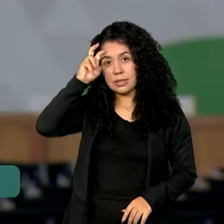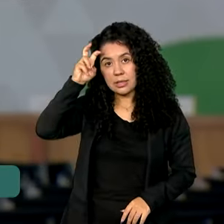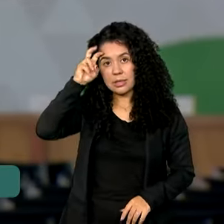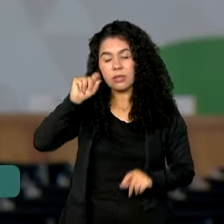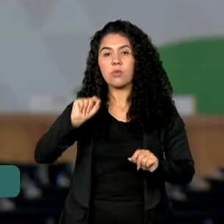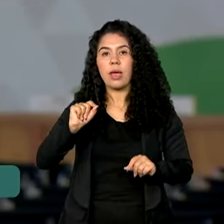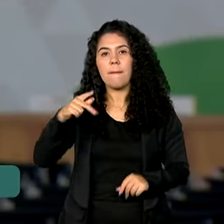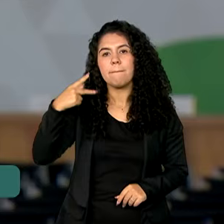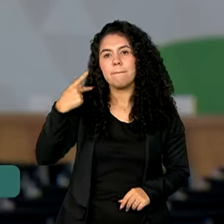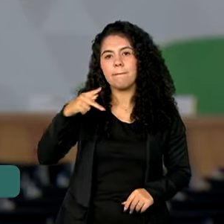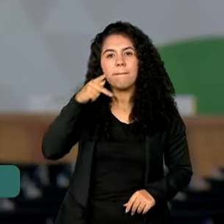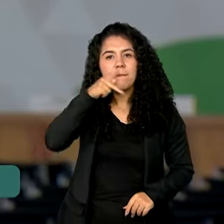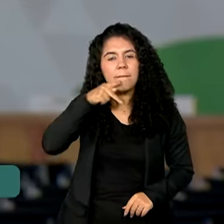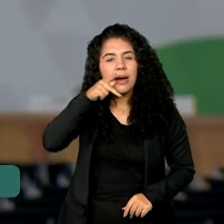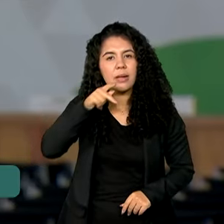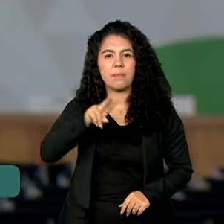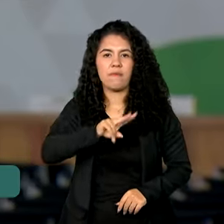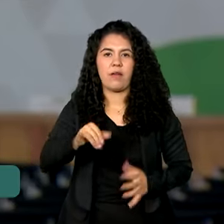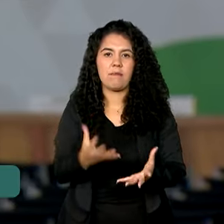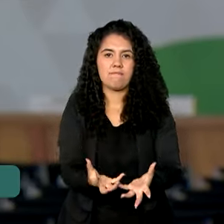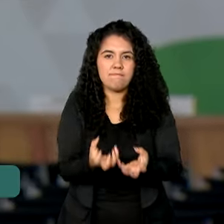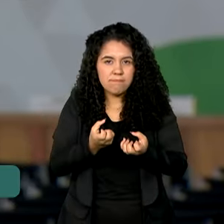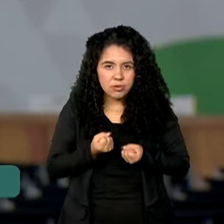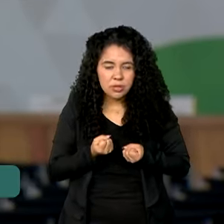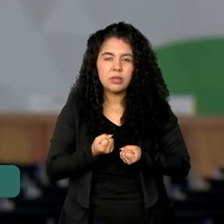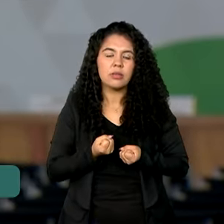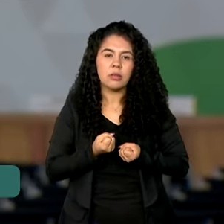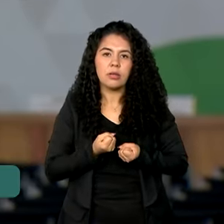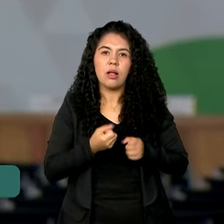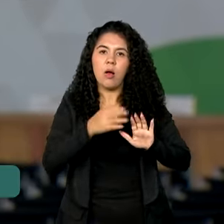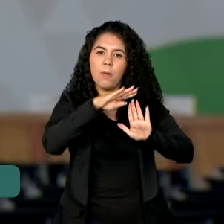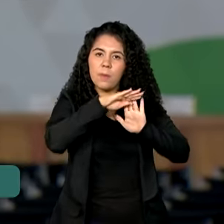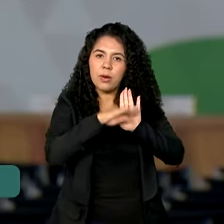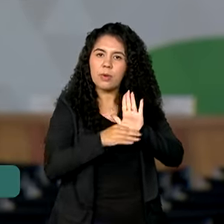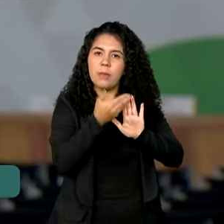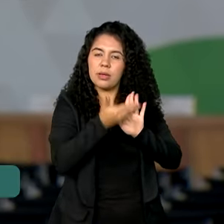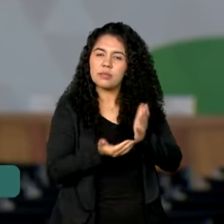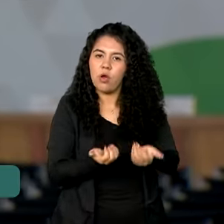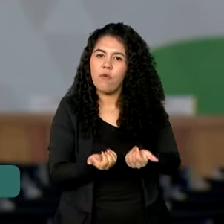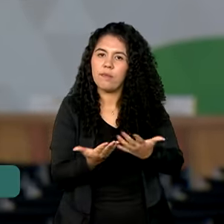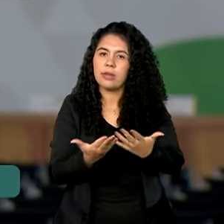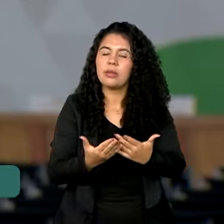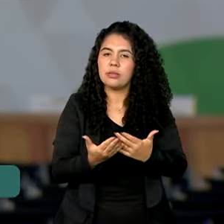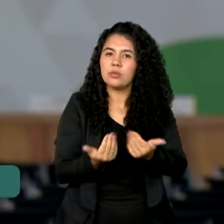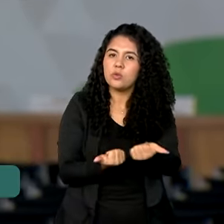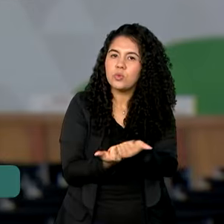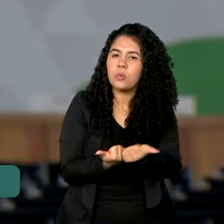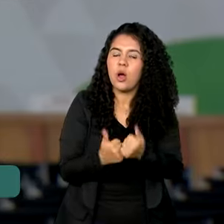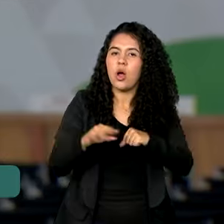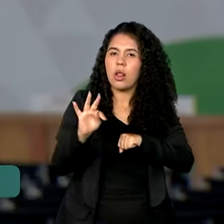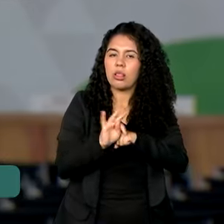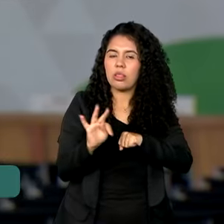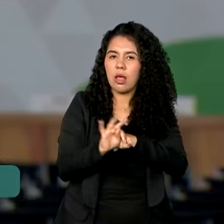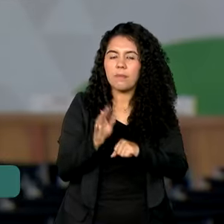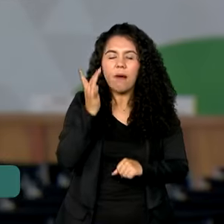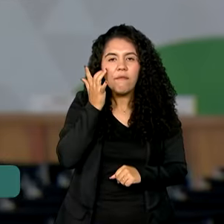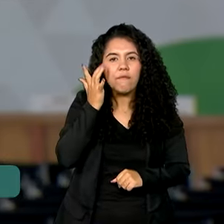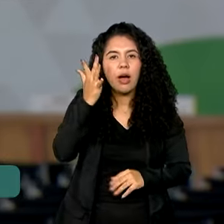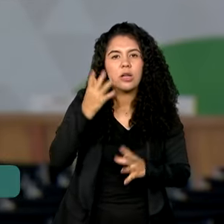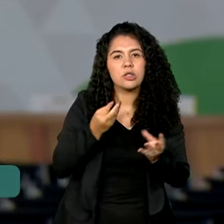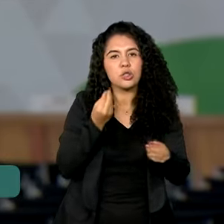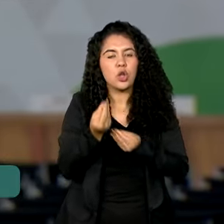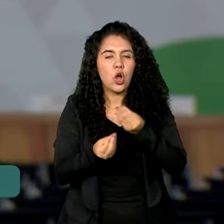Paraíba. O Acredita no Primeiro Passo também oferece suporte técnico e acesso ao fundo garantidor, facilitando a